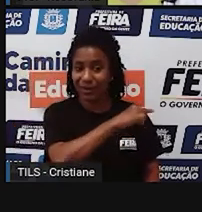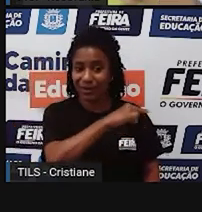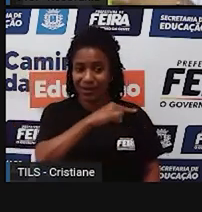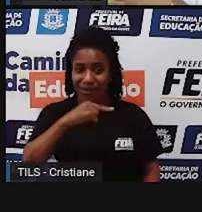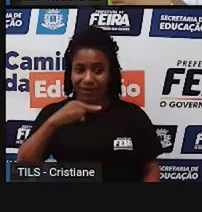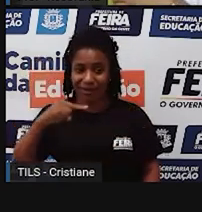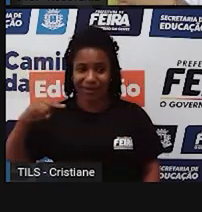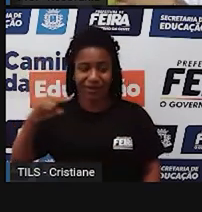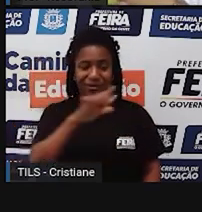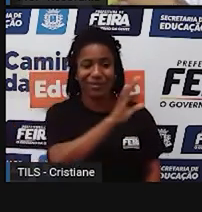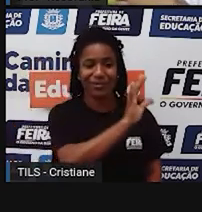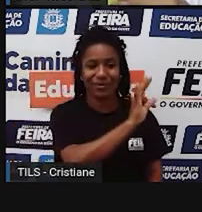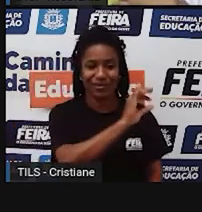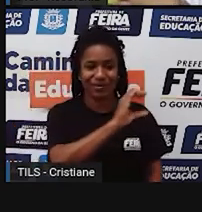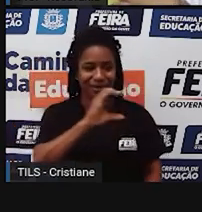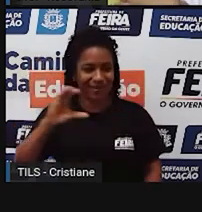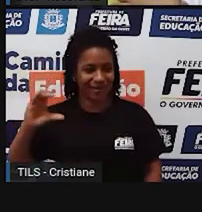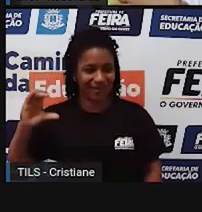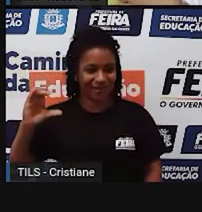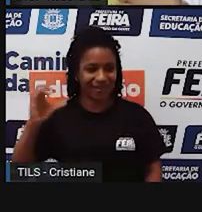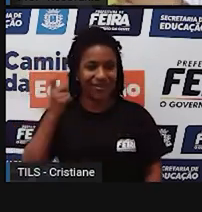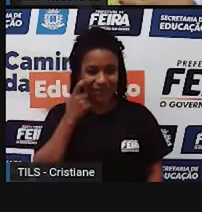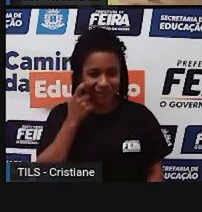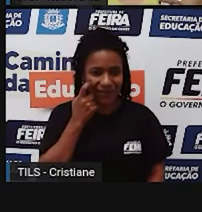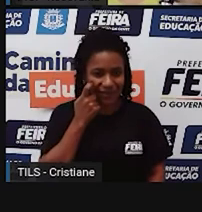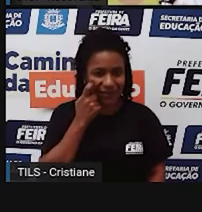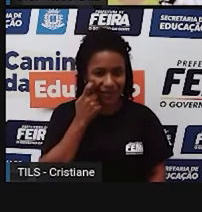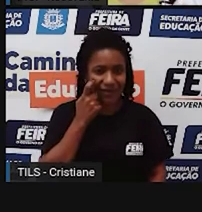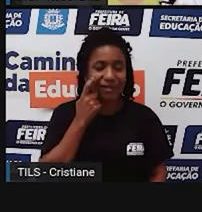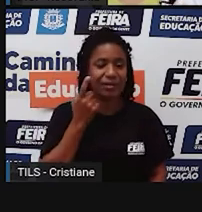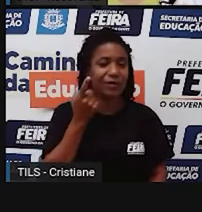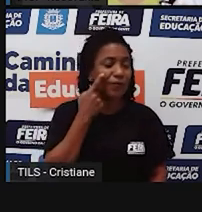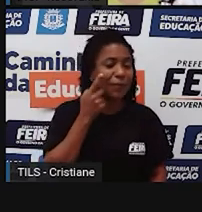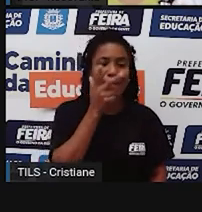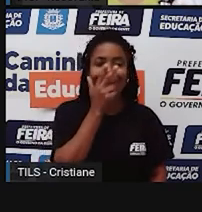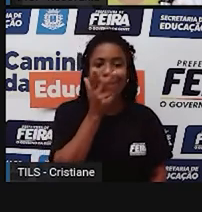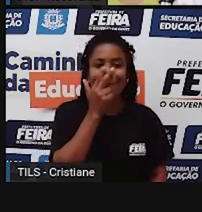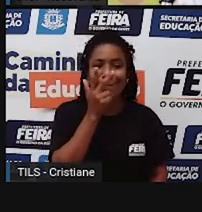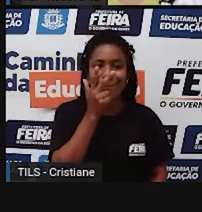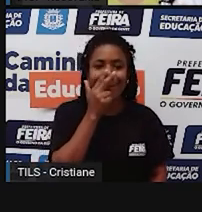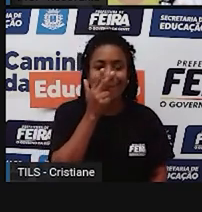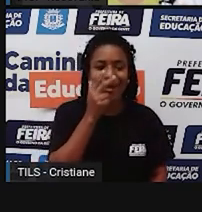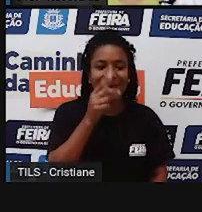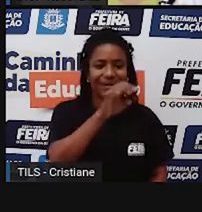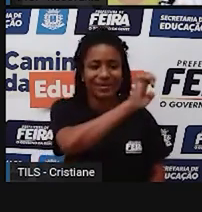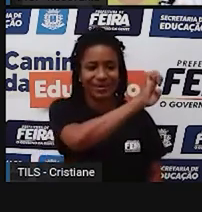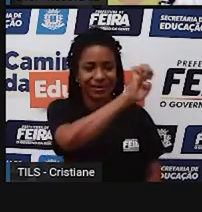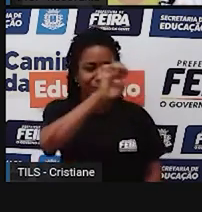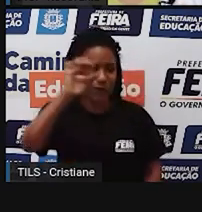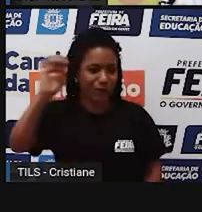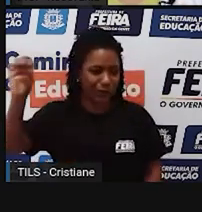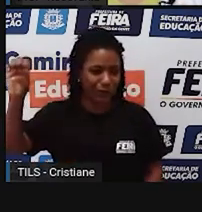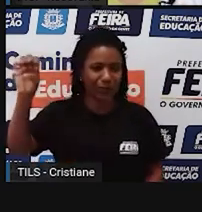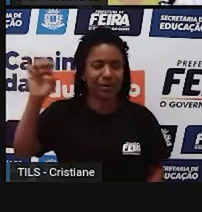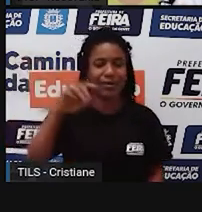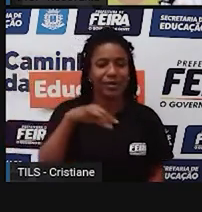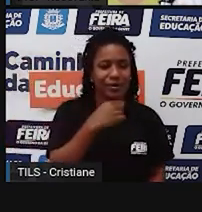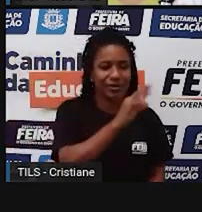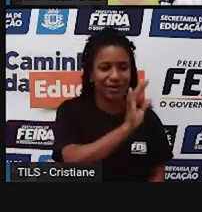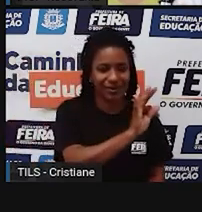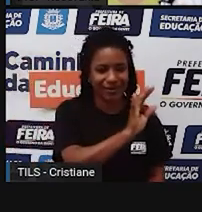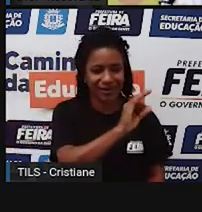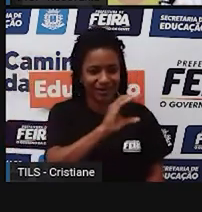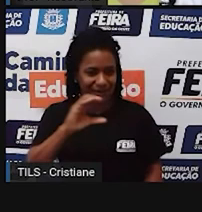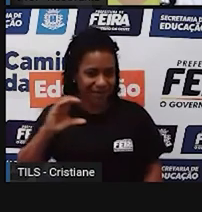o dos 33 graus. Então, na realidade, que dá aquela ideia de que a gente está dentro da zona tropical. É claro que tem esse pedacinho aqui